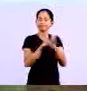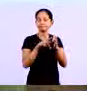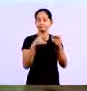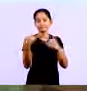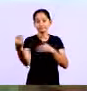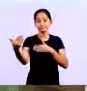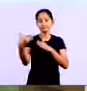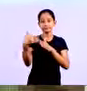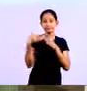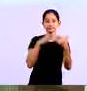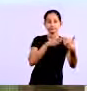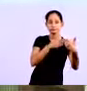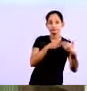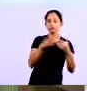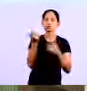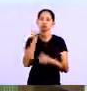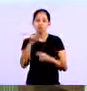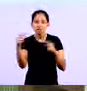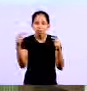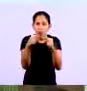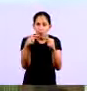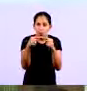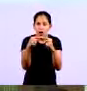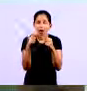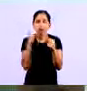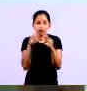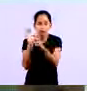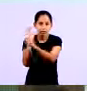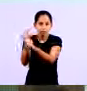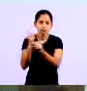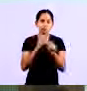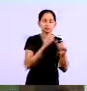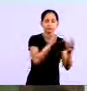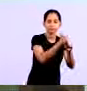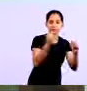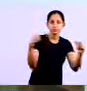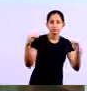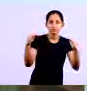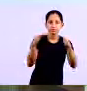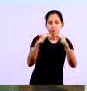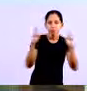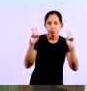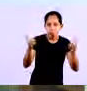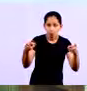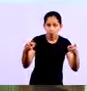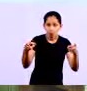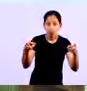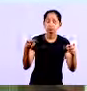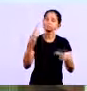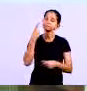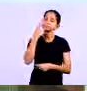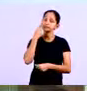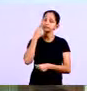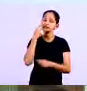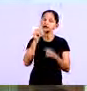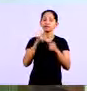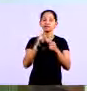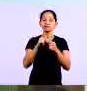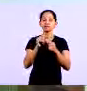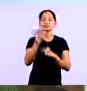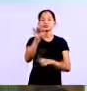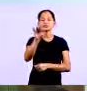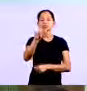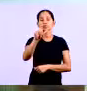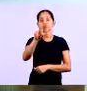a receber vai dar para você pagar aquelas contas, tá? Então, você vai gerando aqui ao juntar essas informações um fluxo de caixa que nós vamos trabalhar na próxima